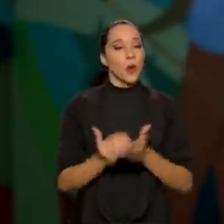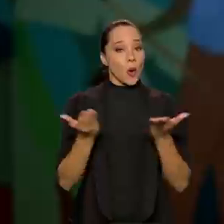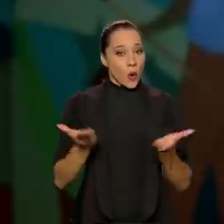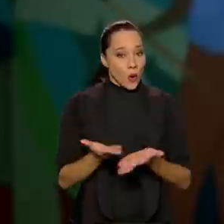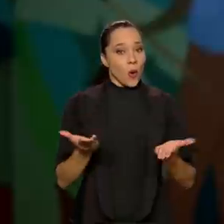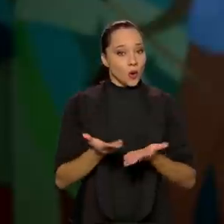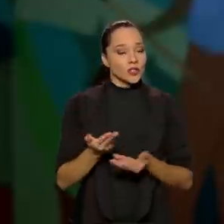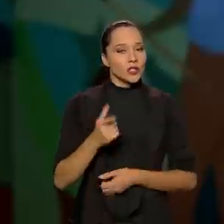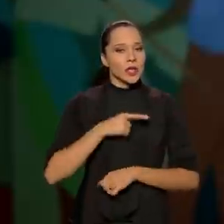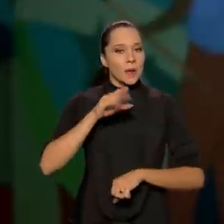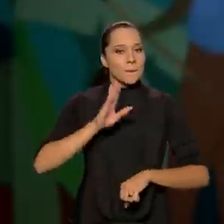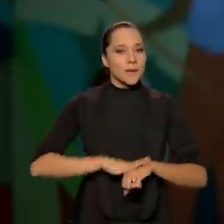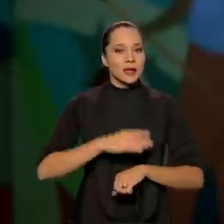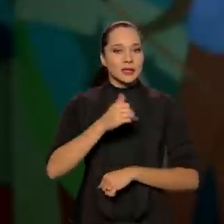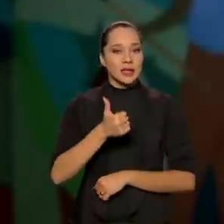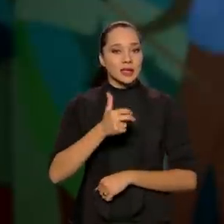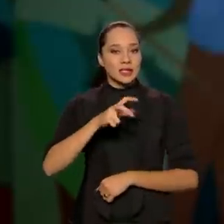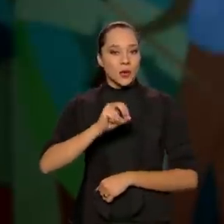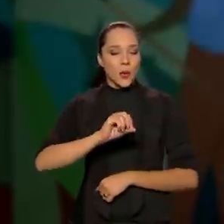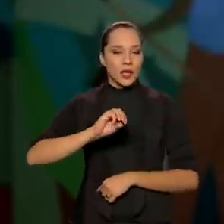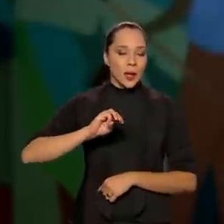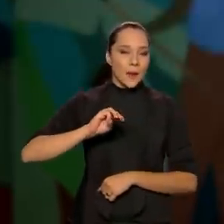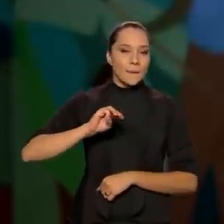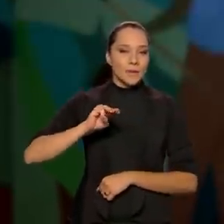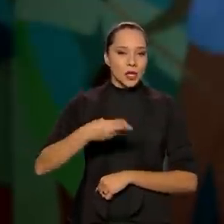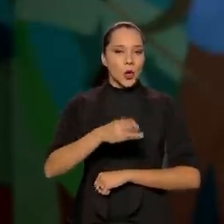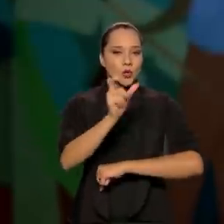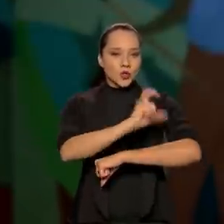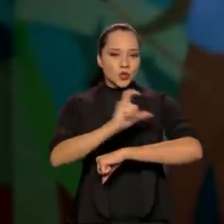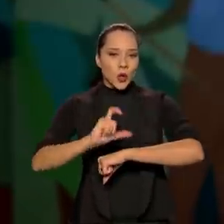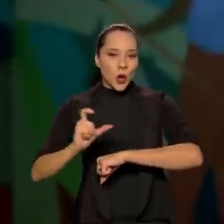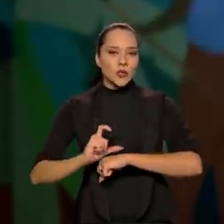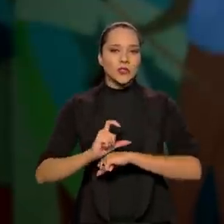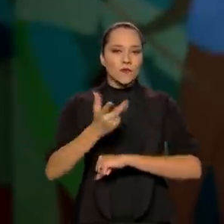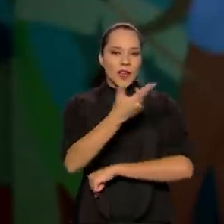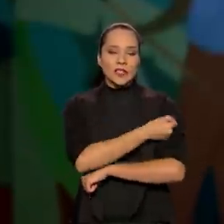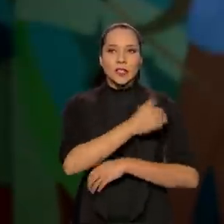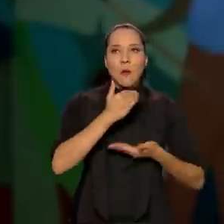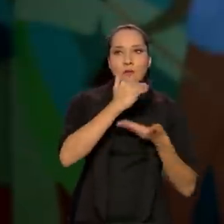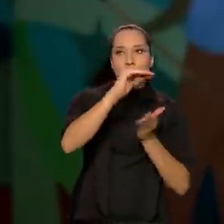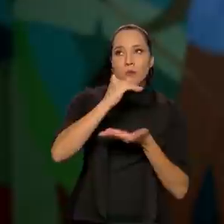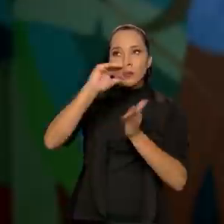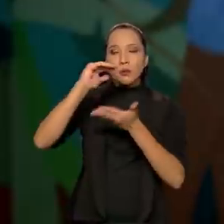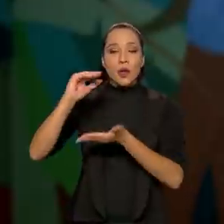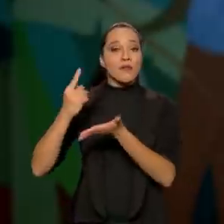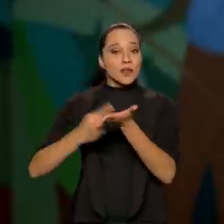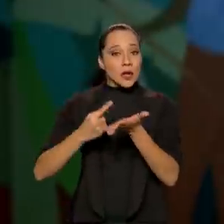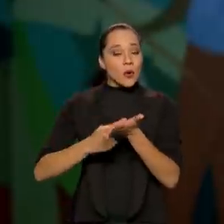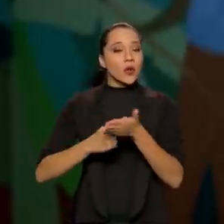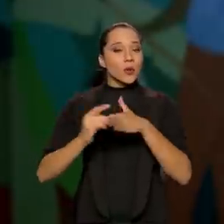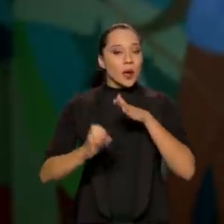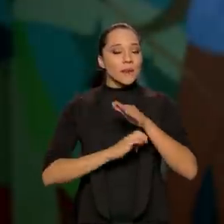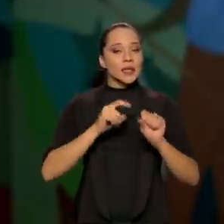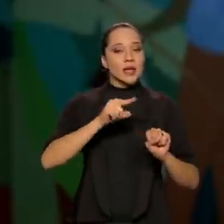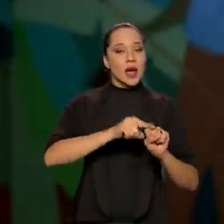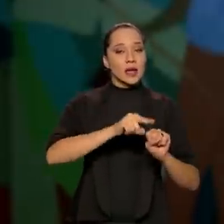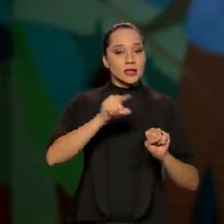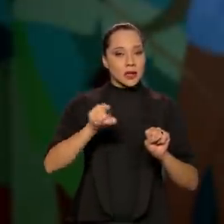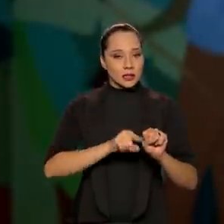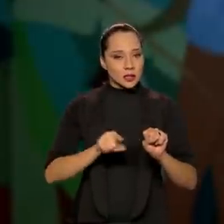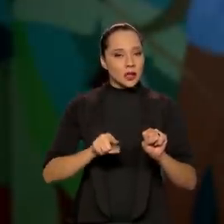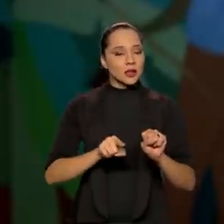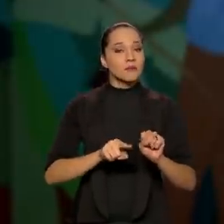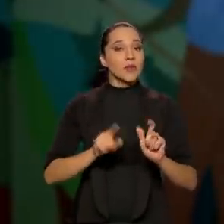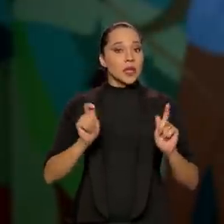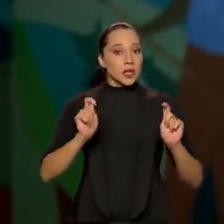em dia, nós temos mais de 150 milhões de doses distribuídas. Fizemos um acordo com a AstraZeneca, de